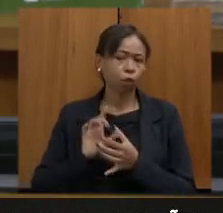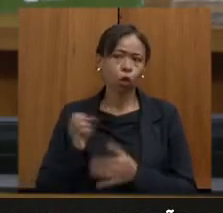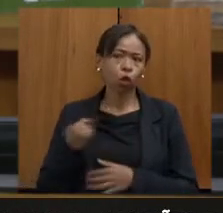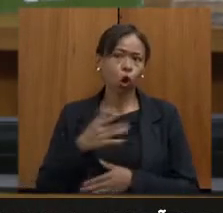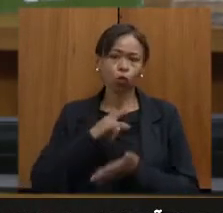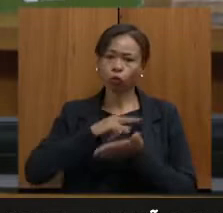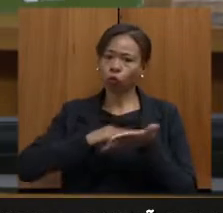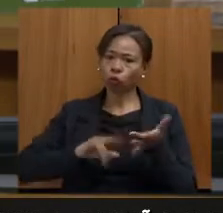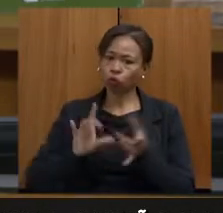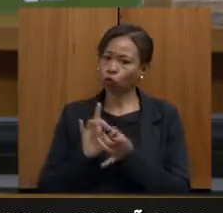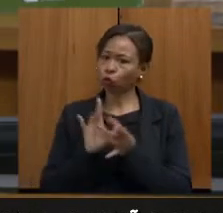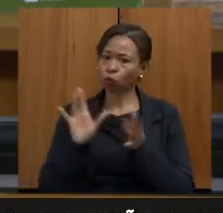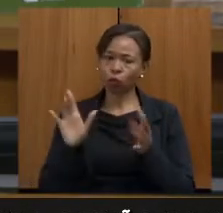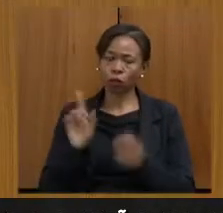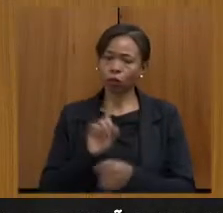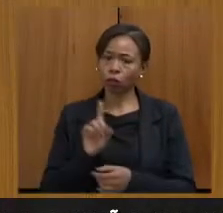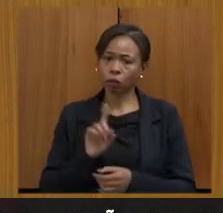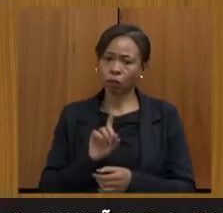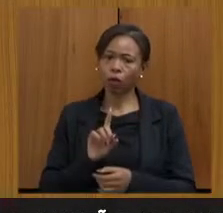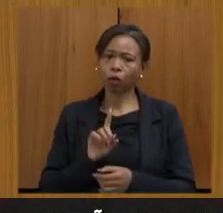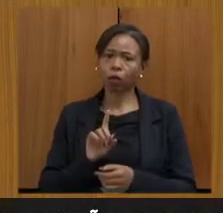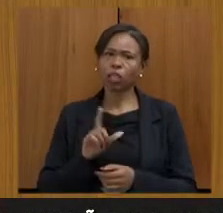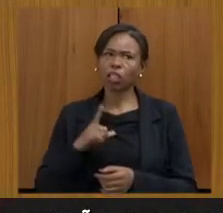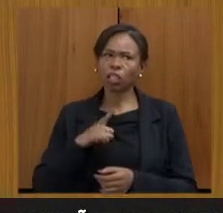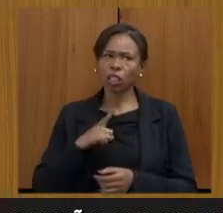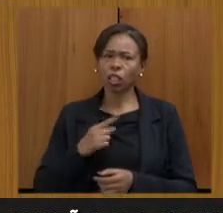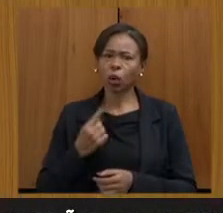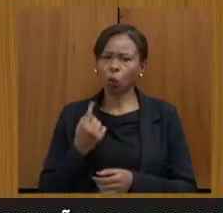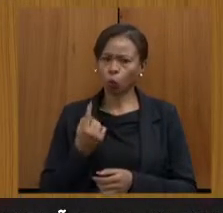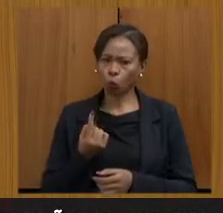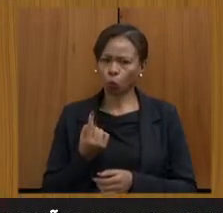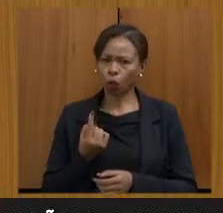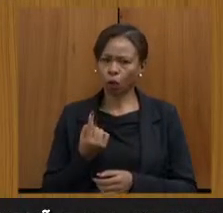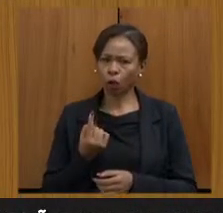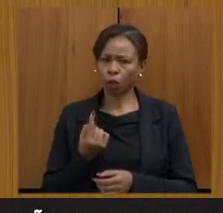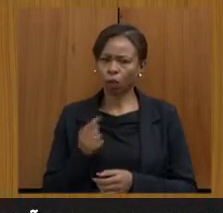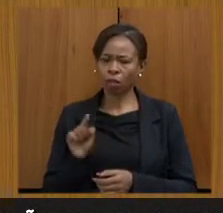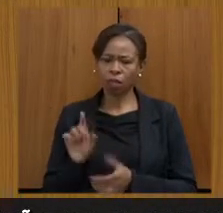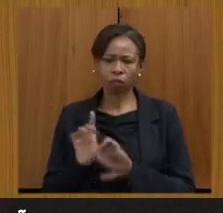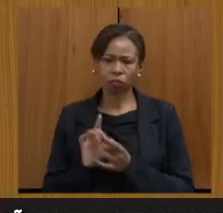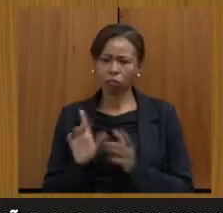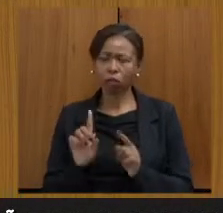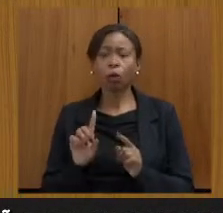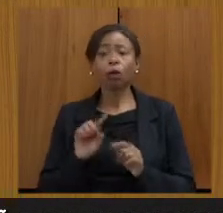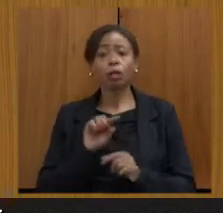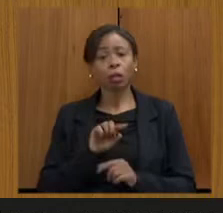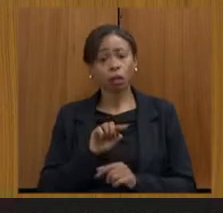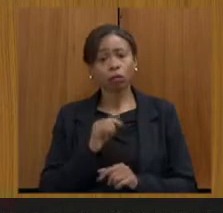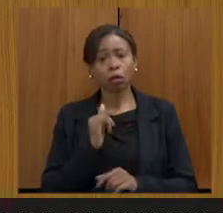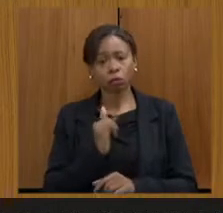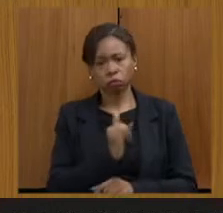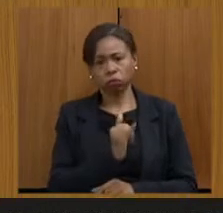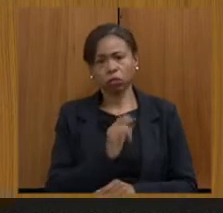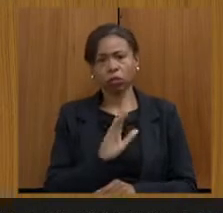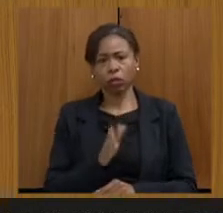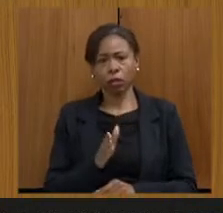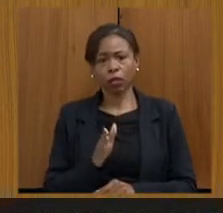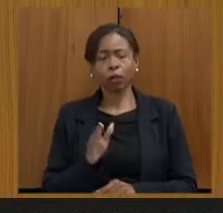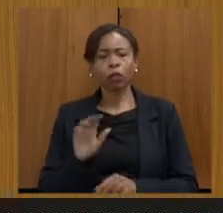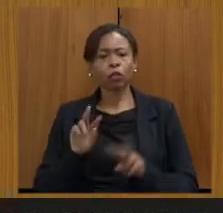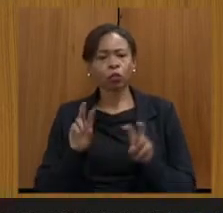uma autorização de supressão de vegetação, ela não vai ser enviada, e a TAMISA foi notificada. Com relação às